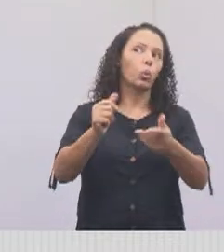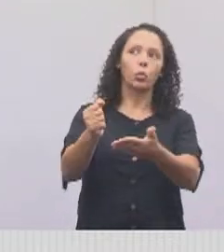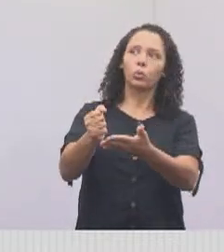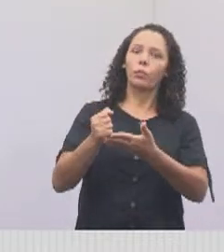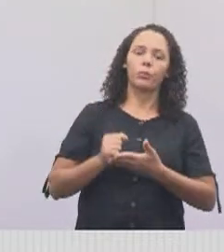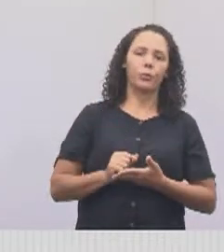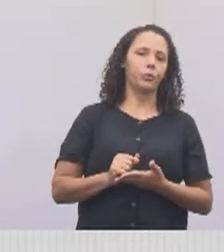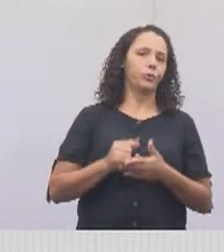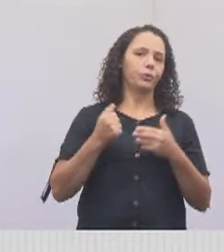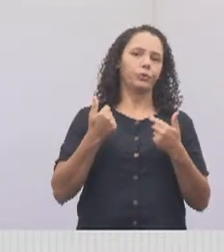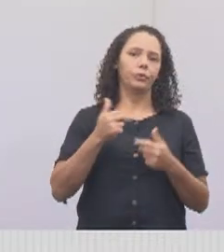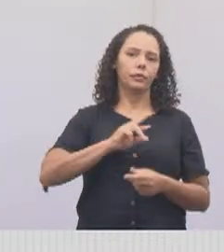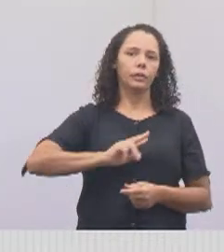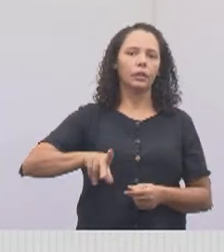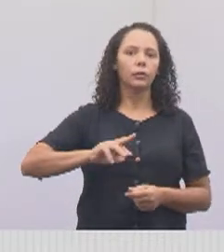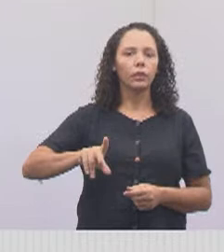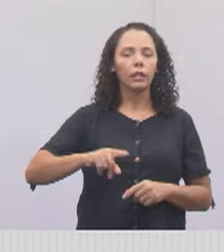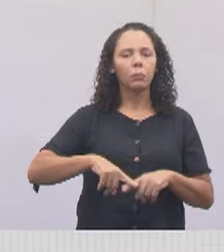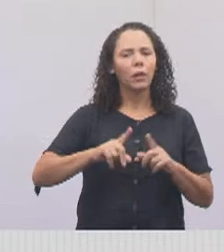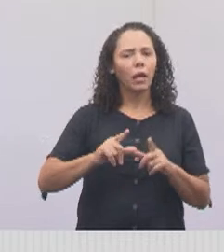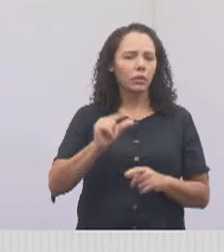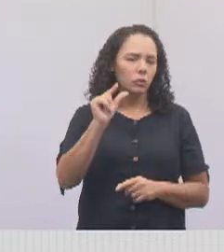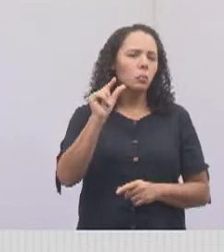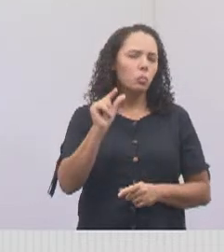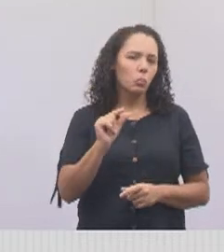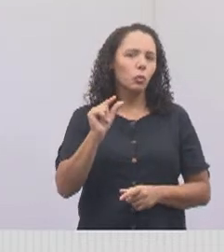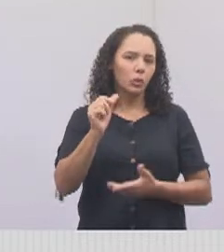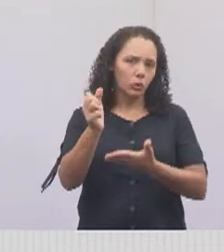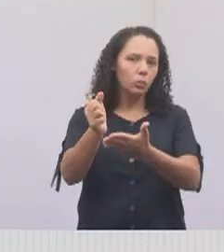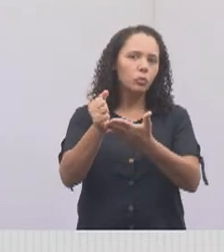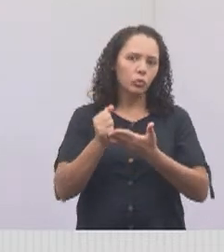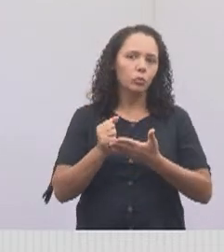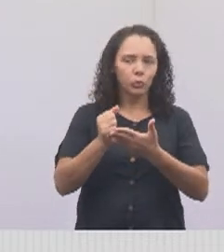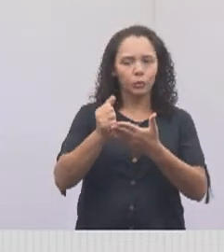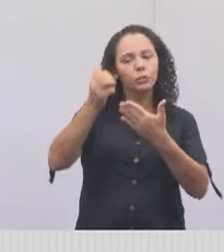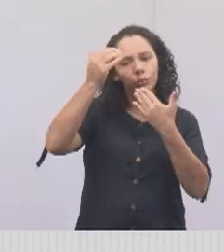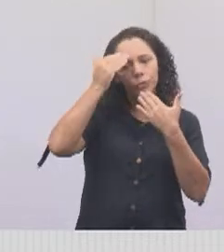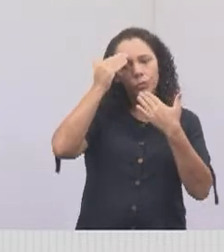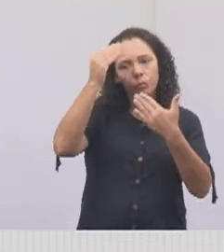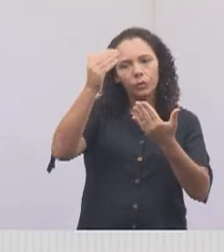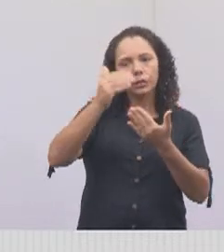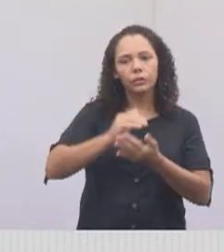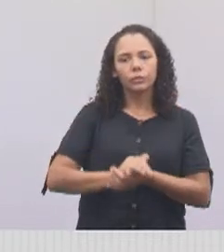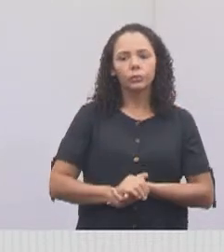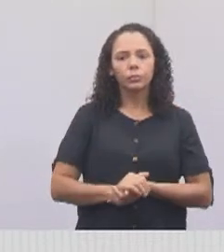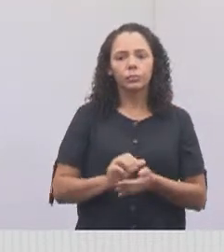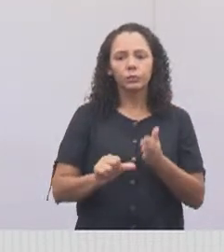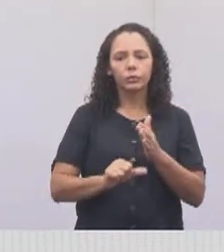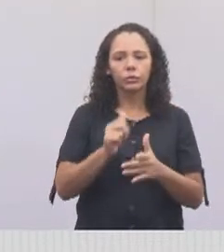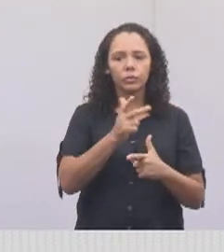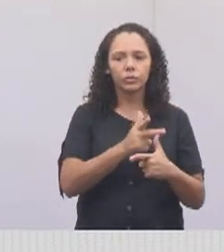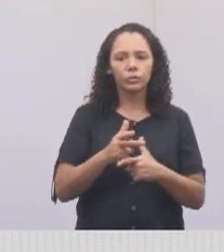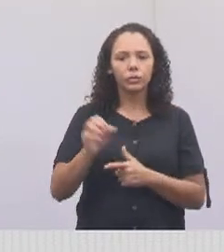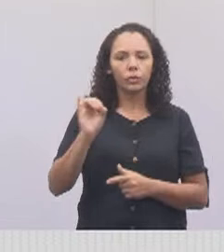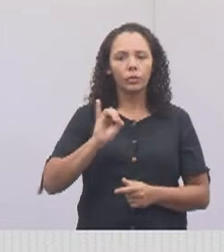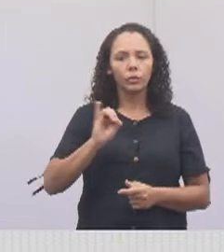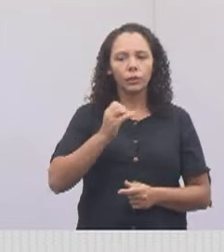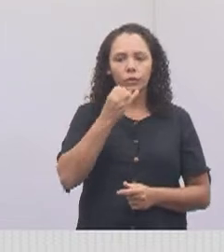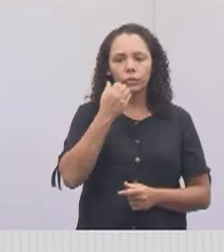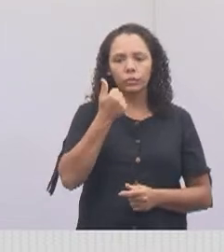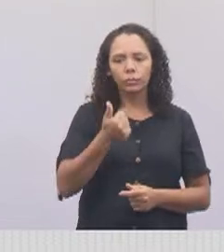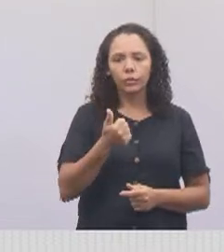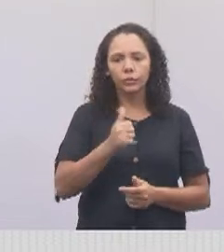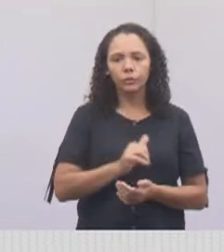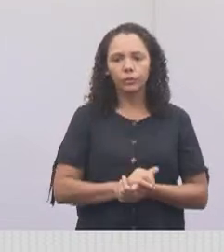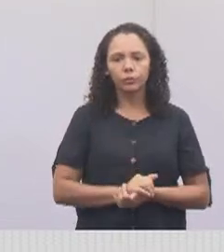mas eu tive, pelo menos, o eles puderam me oferecer, e eu agradeço muito. O vídeo 1. Oi, gente, tudo bem?